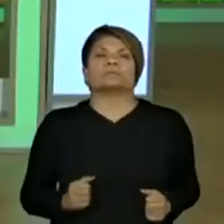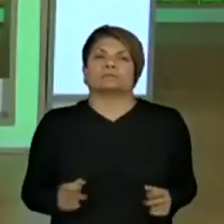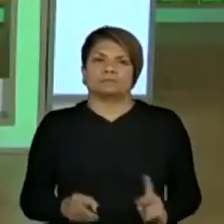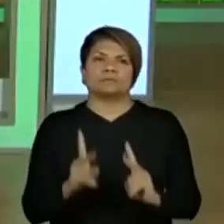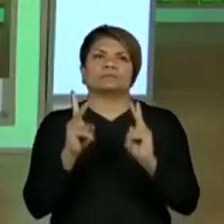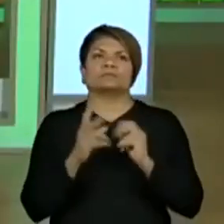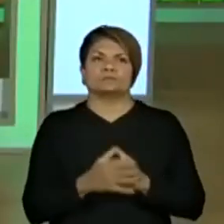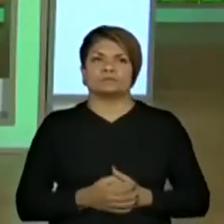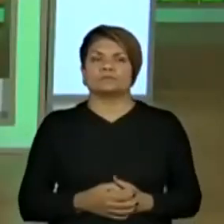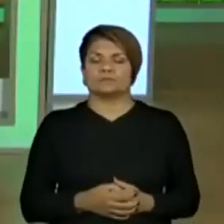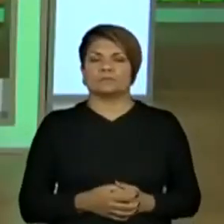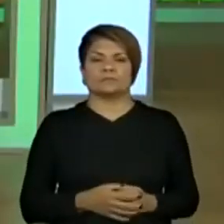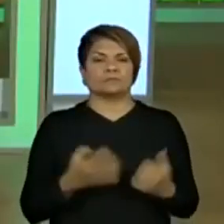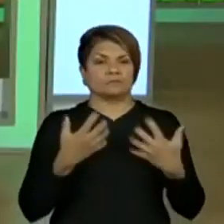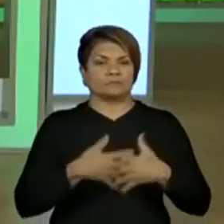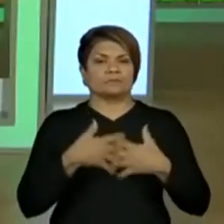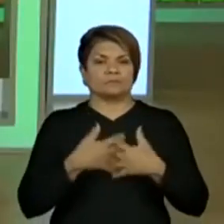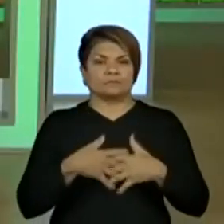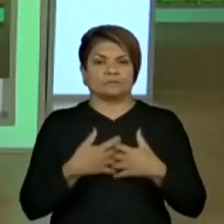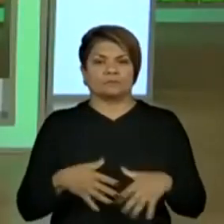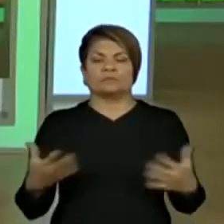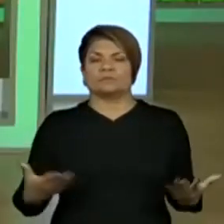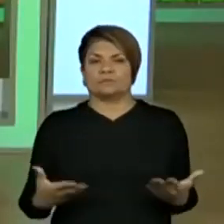continuar. Vamos ver a nossa situação problema agora.